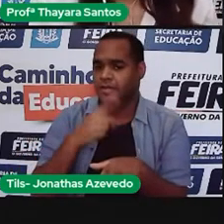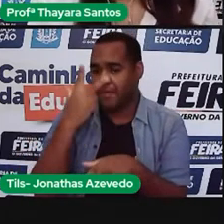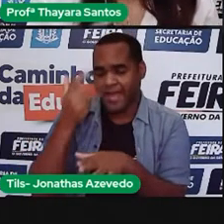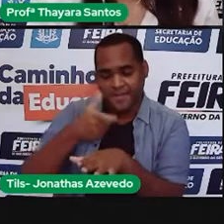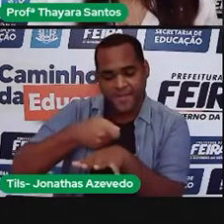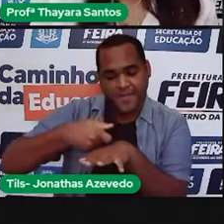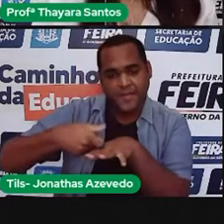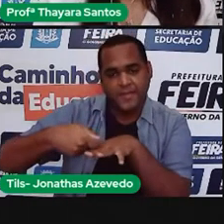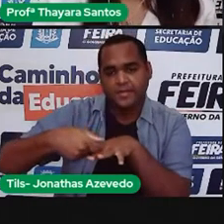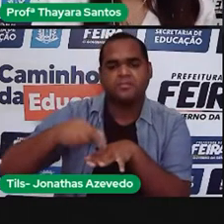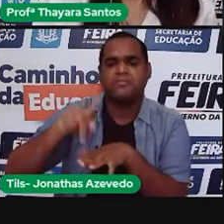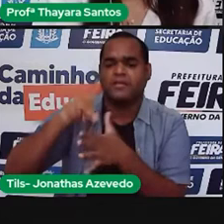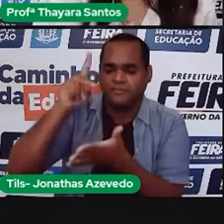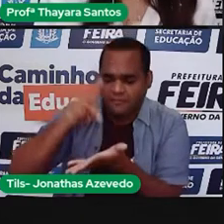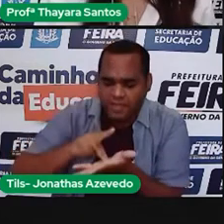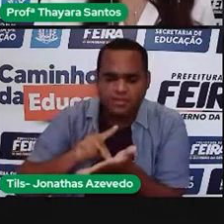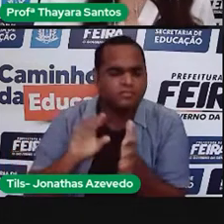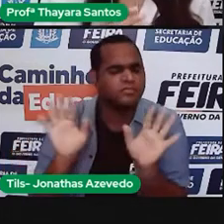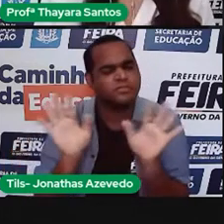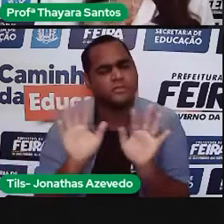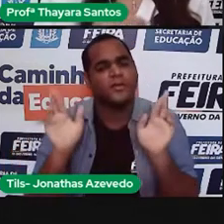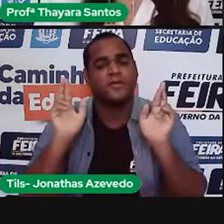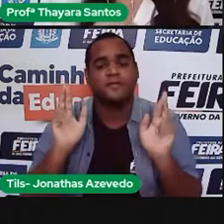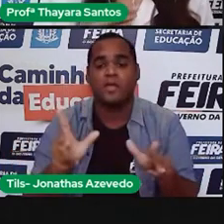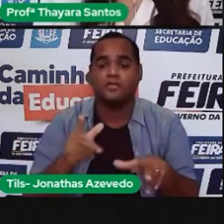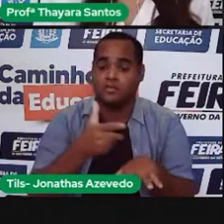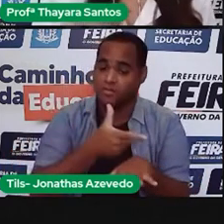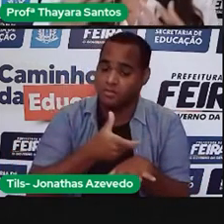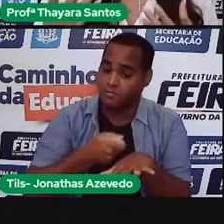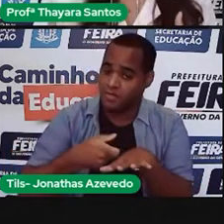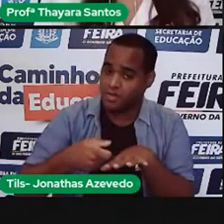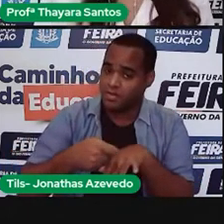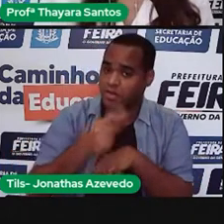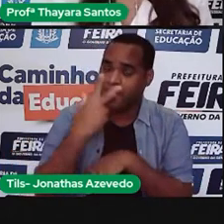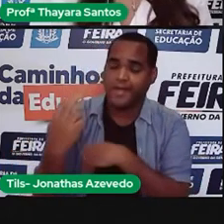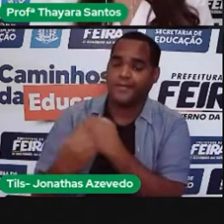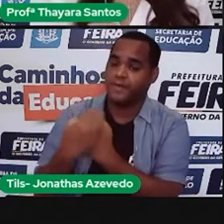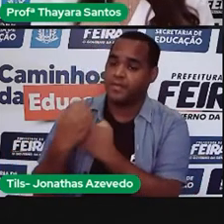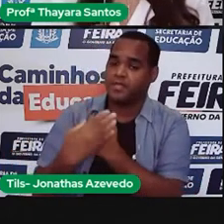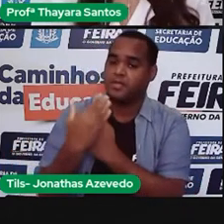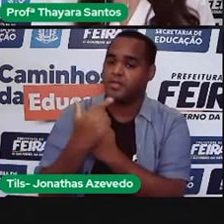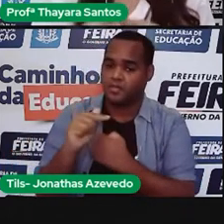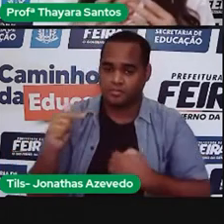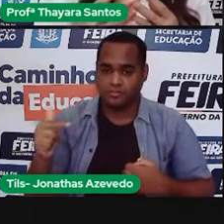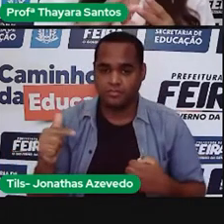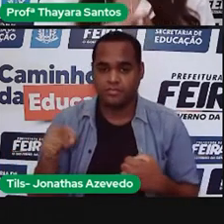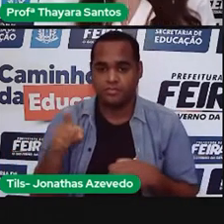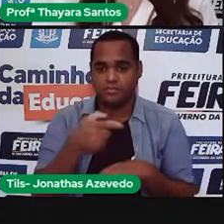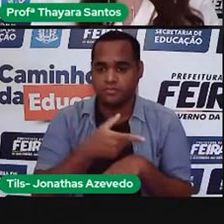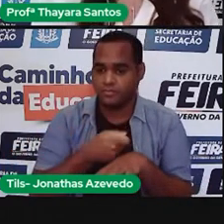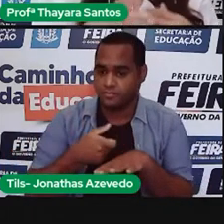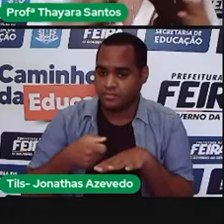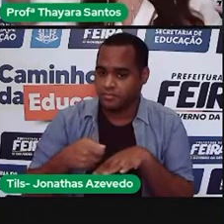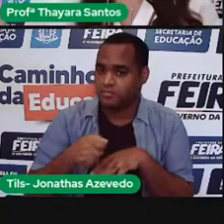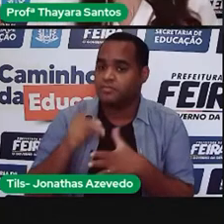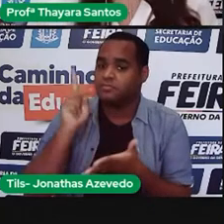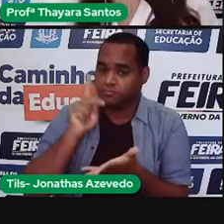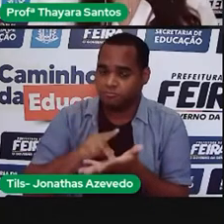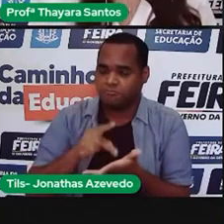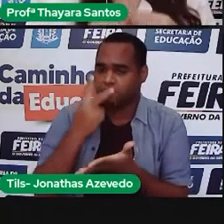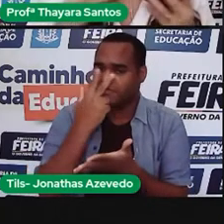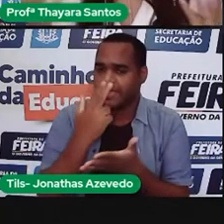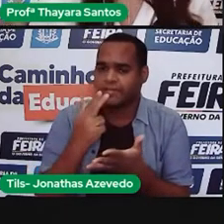news, mas na verdade não é. A fake news é só um tipo de desinformação. A desinformação é fenômeno que é bem